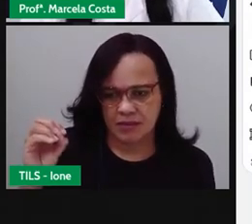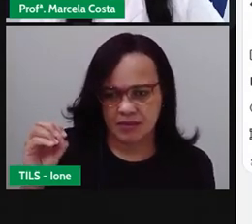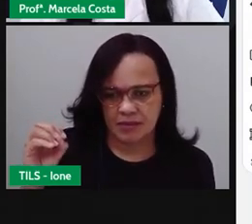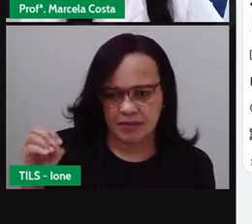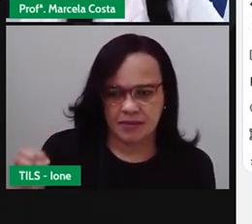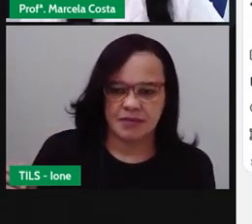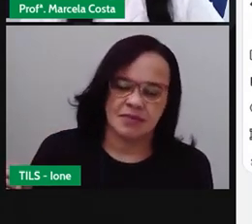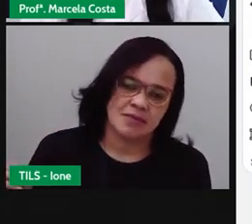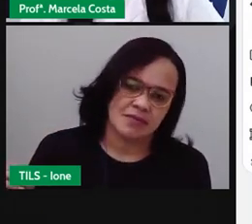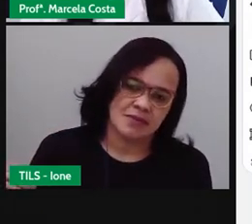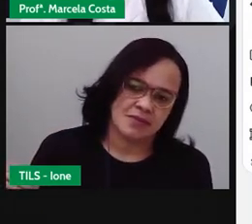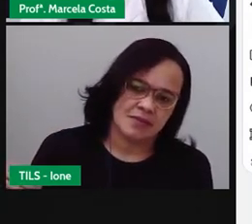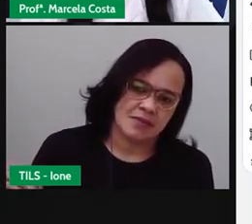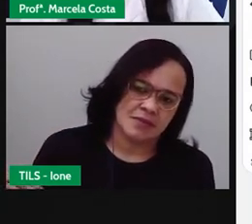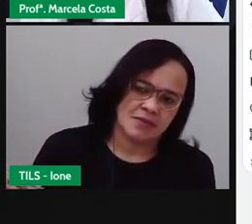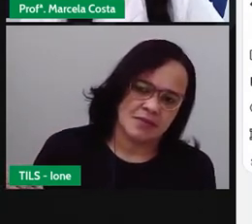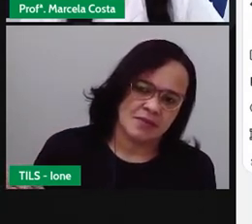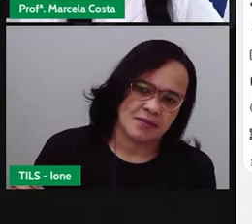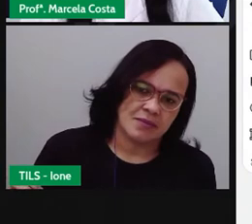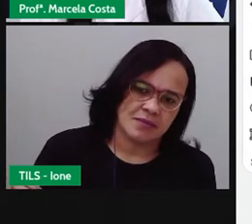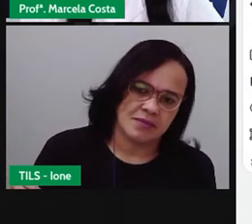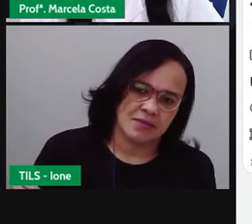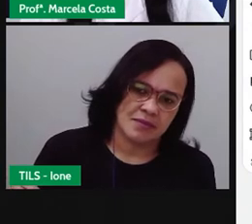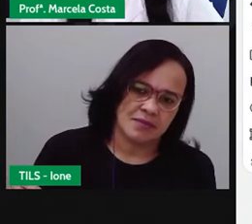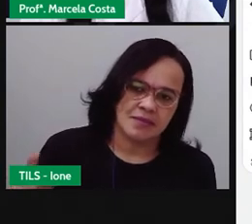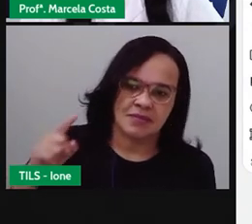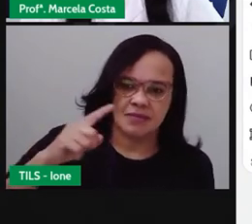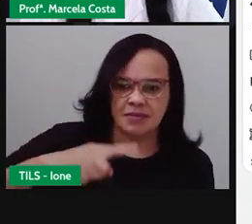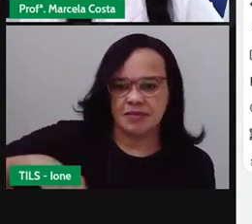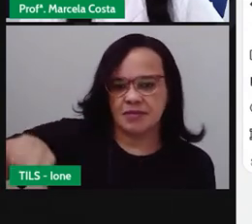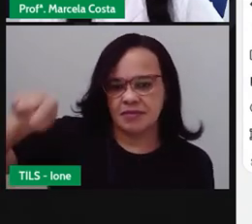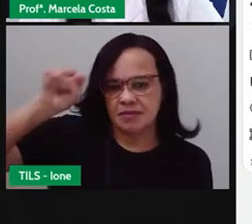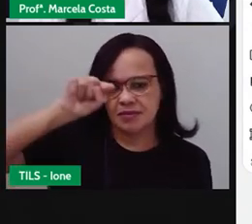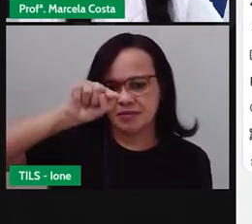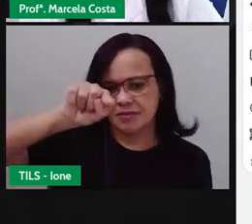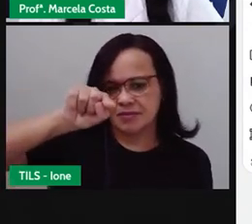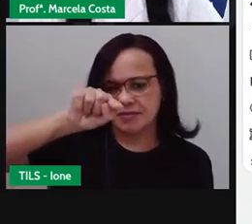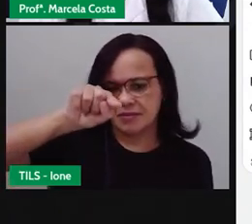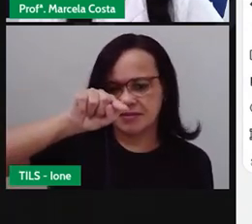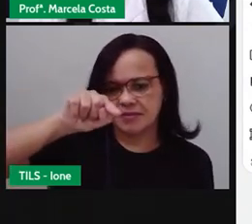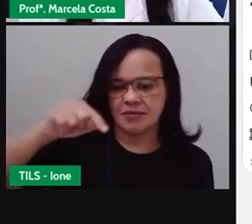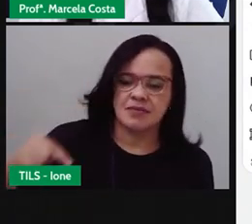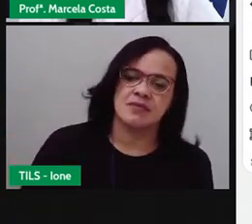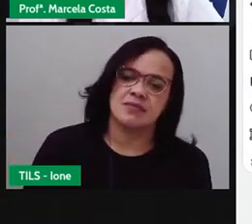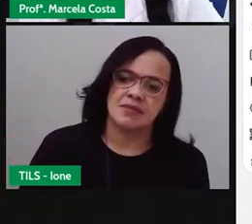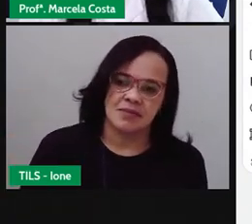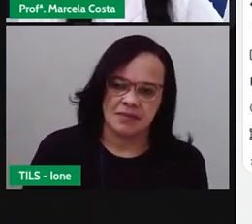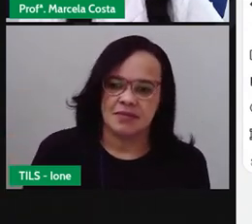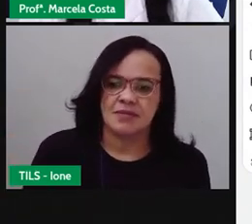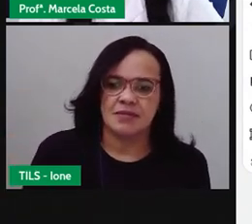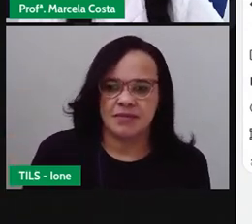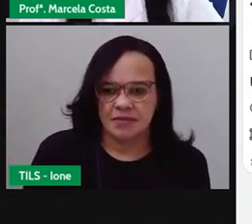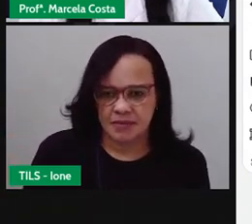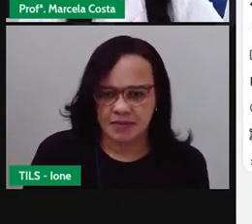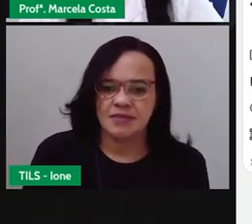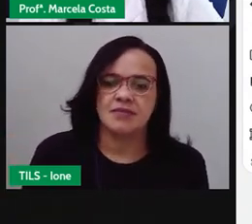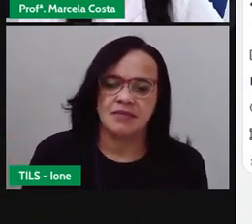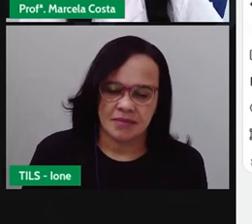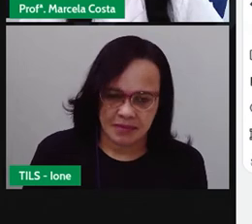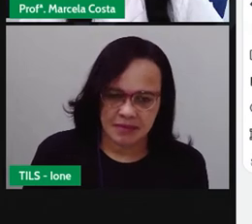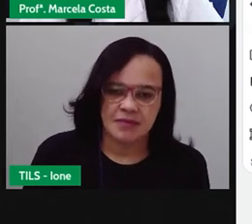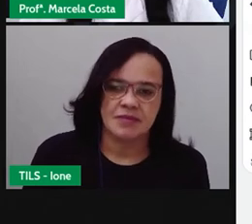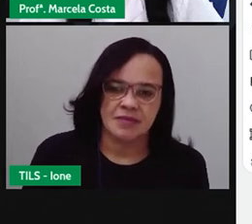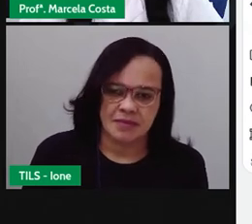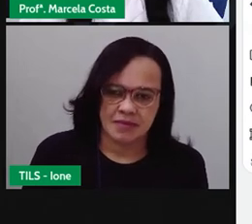representando aqui a unidade e o 1 representando o desenho, eu vou colocar o 0 aqui embaixo e o 1